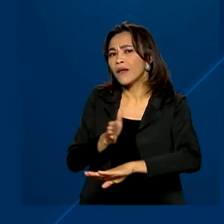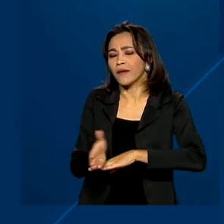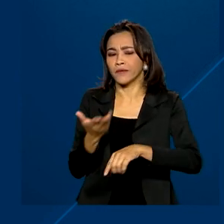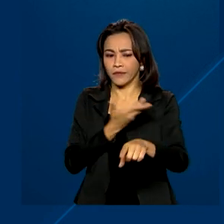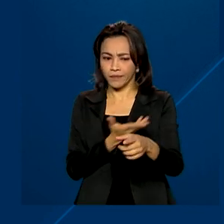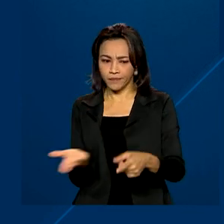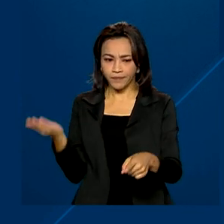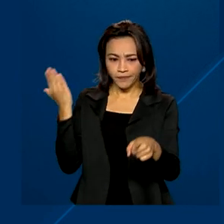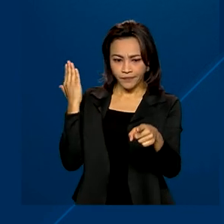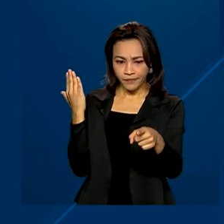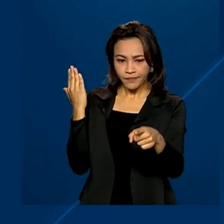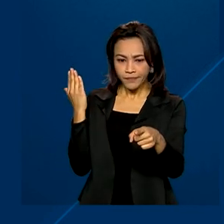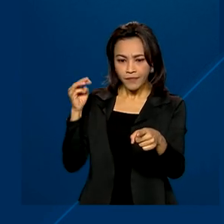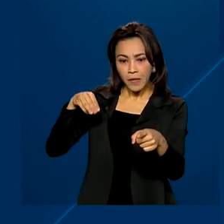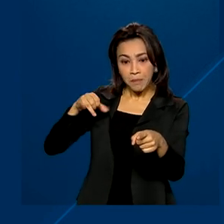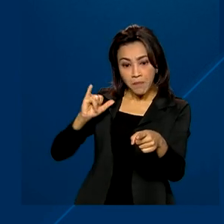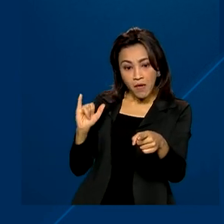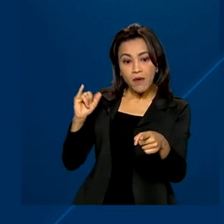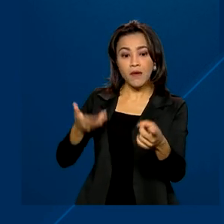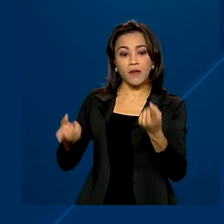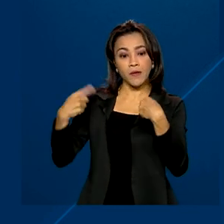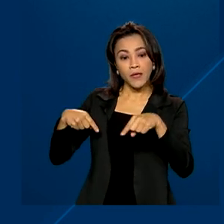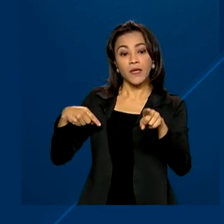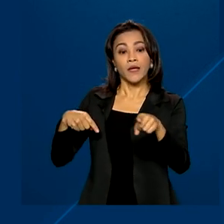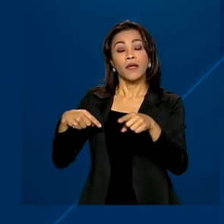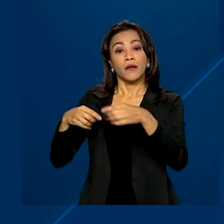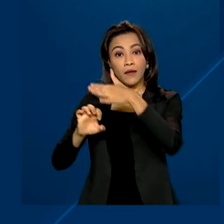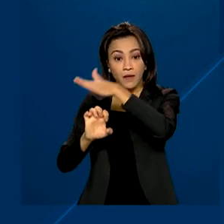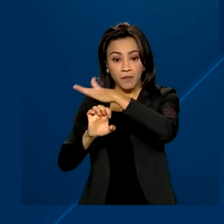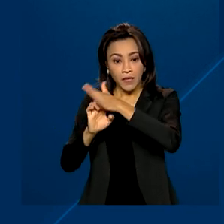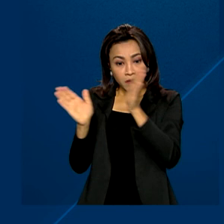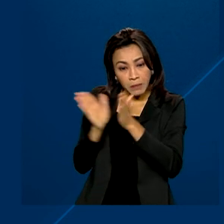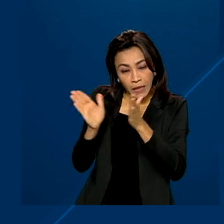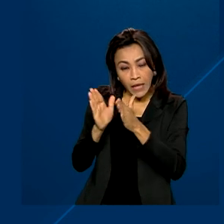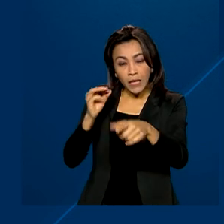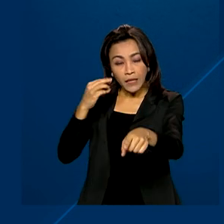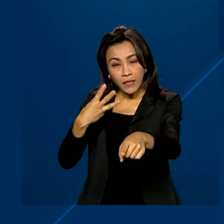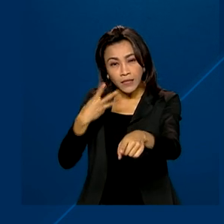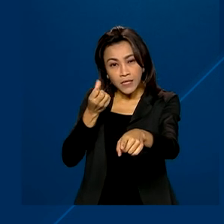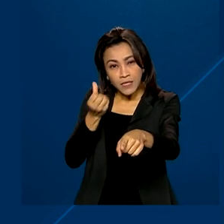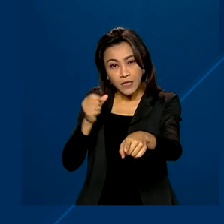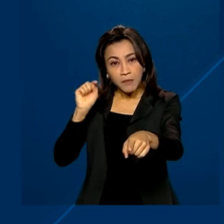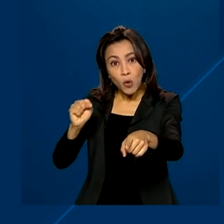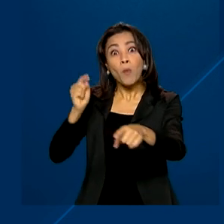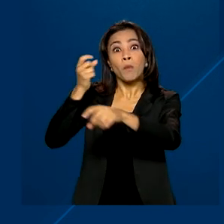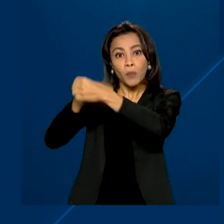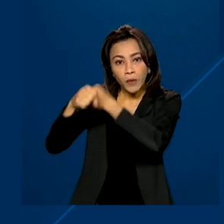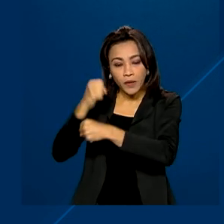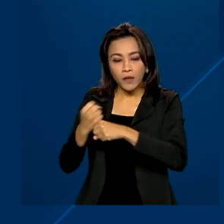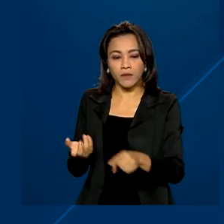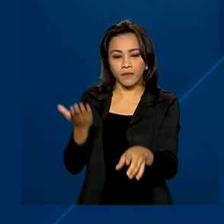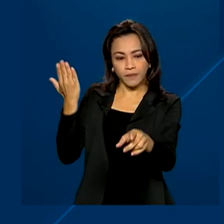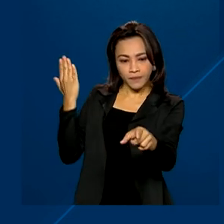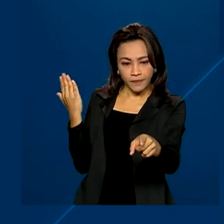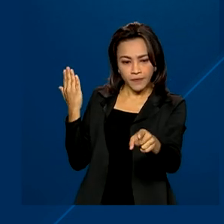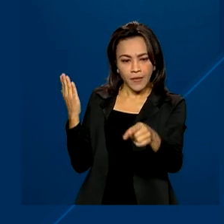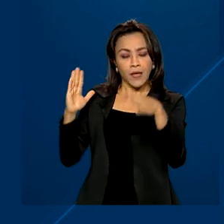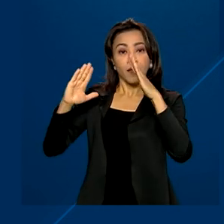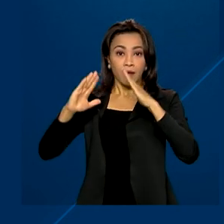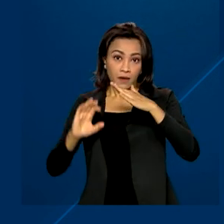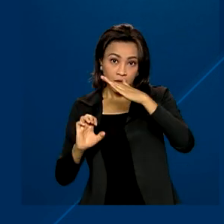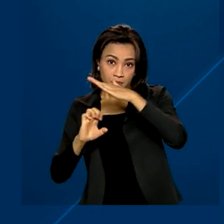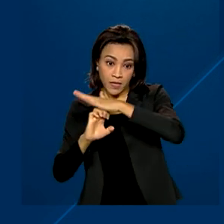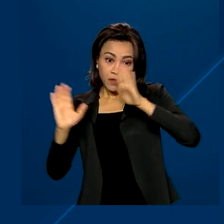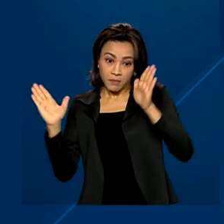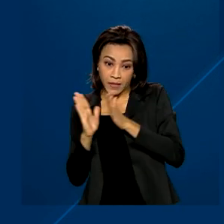MEIs, microempresas que faturam em até R$ 360 mil por ano, pequenas empresas com faturamento entre R